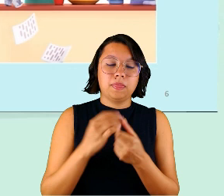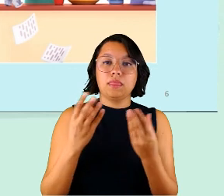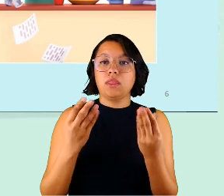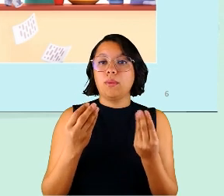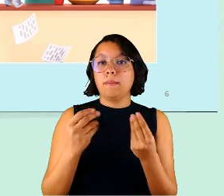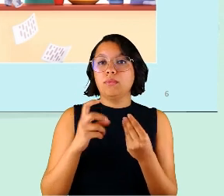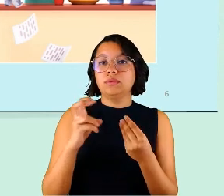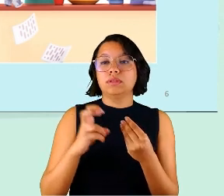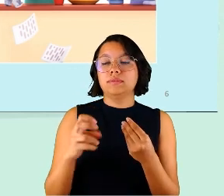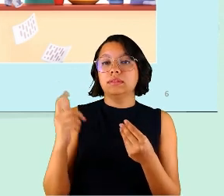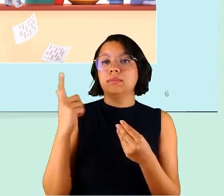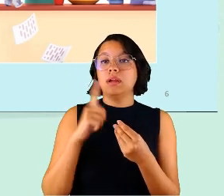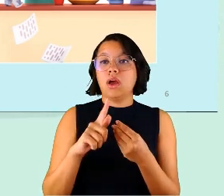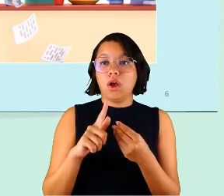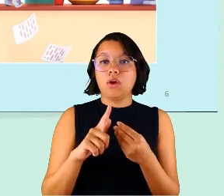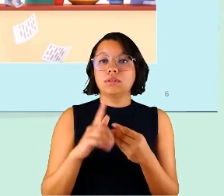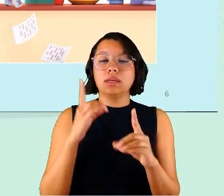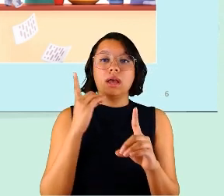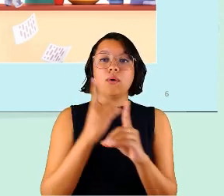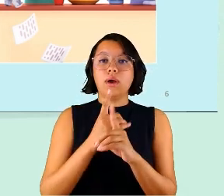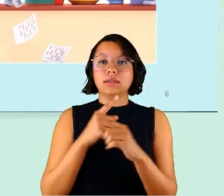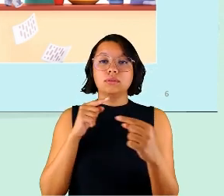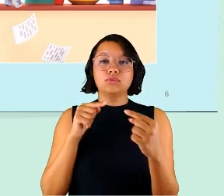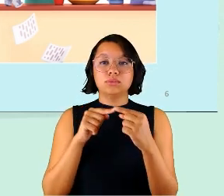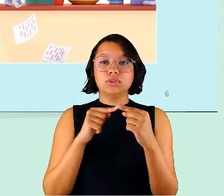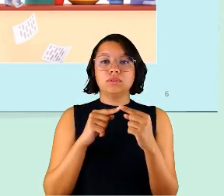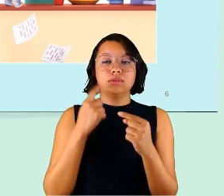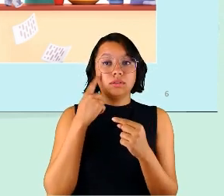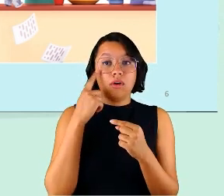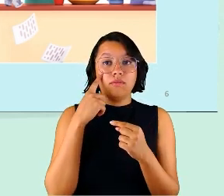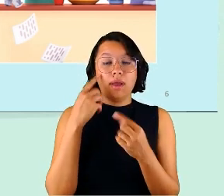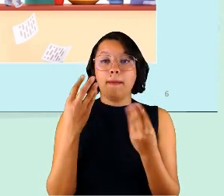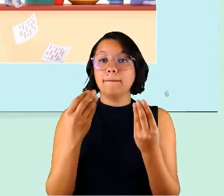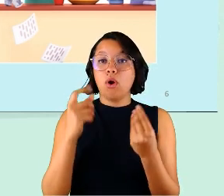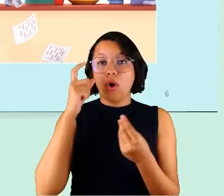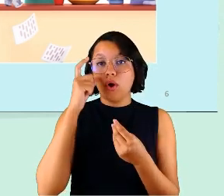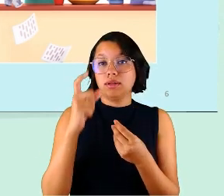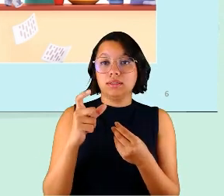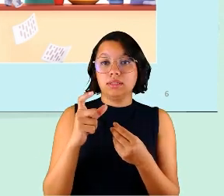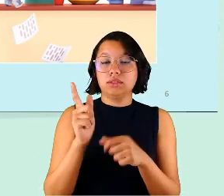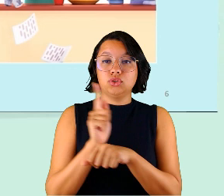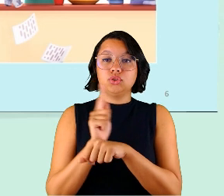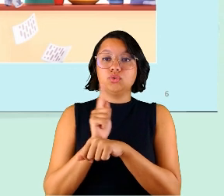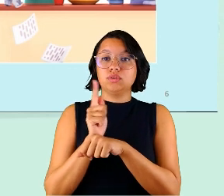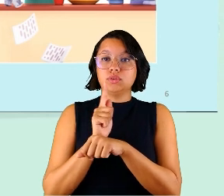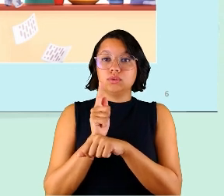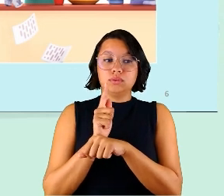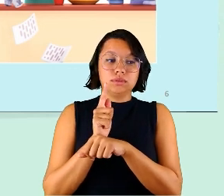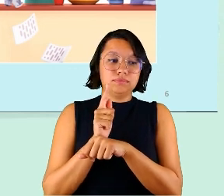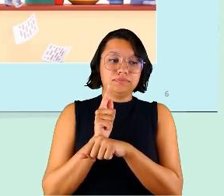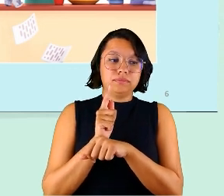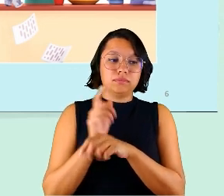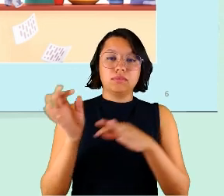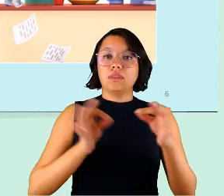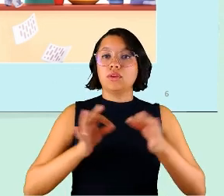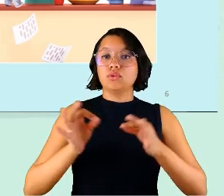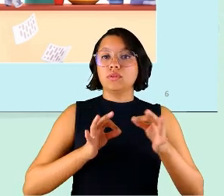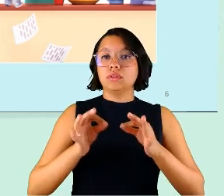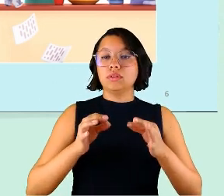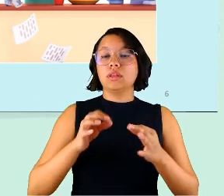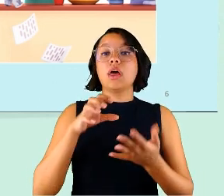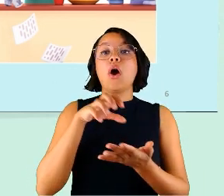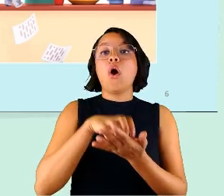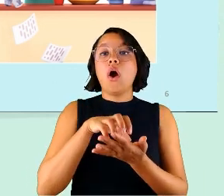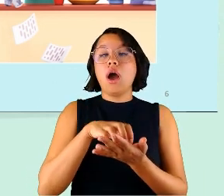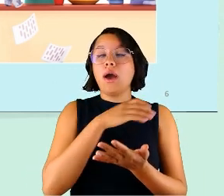muitas vezes para dar conta do alcance das metas. Vocês vão ver que foi muito interessante que os gestores nas organizações